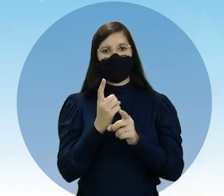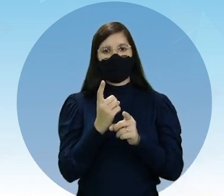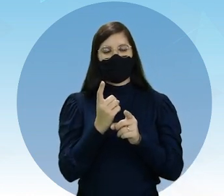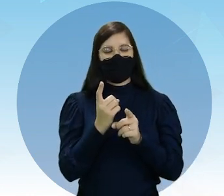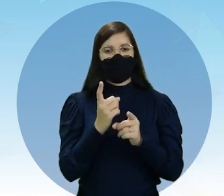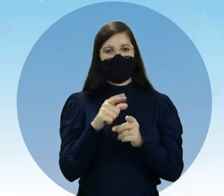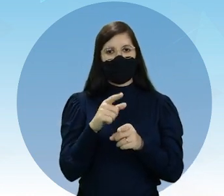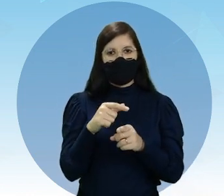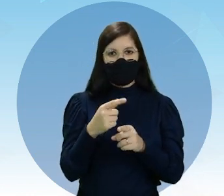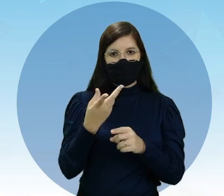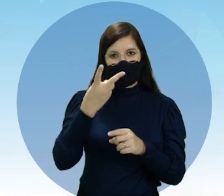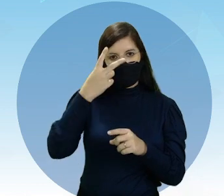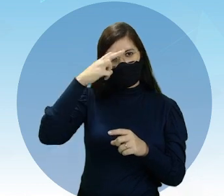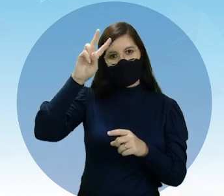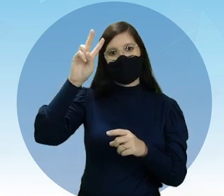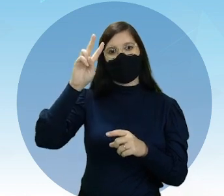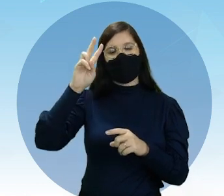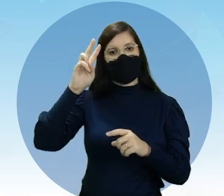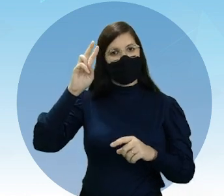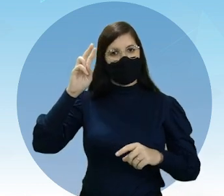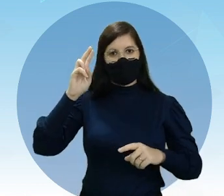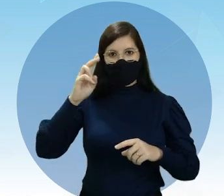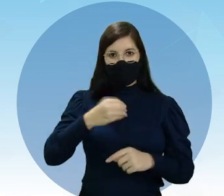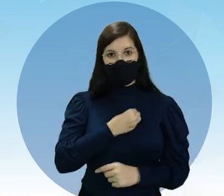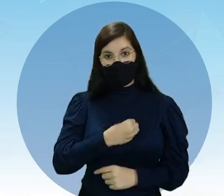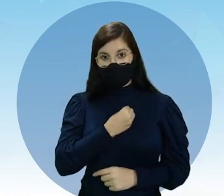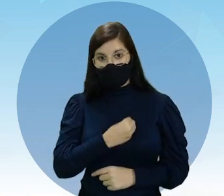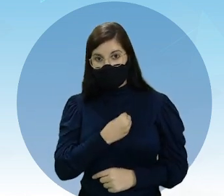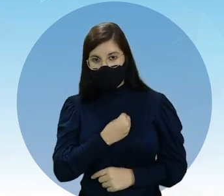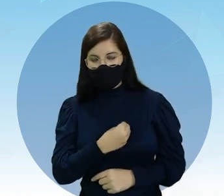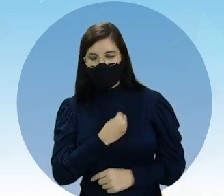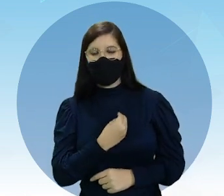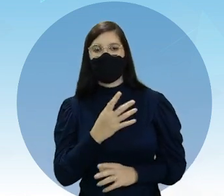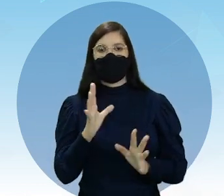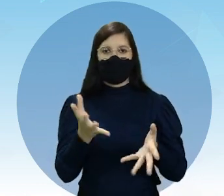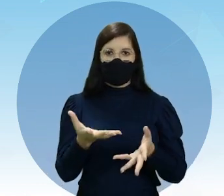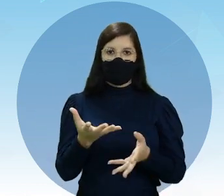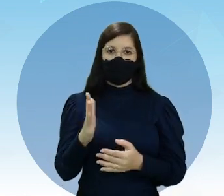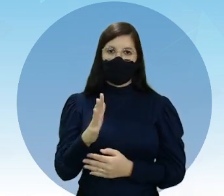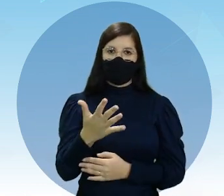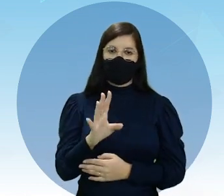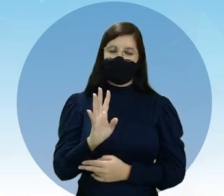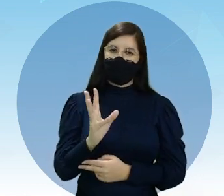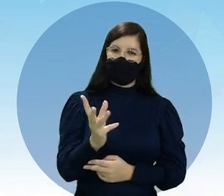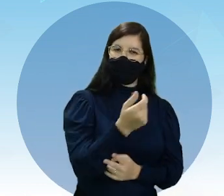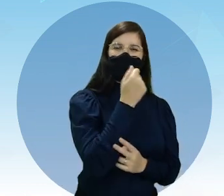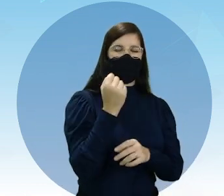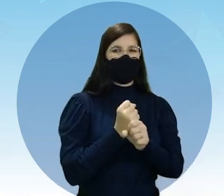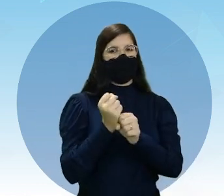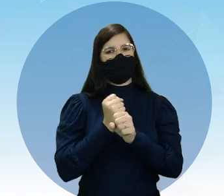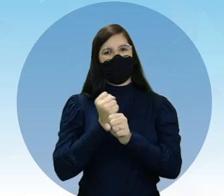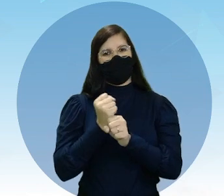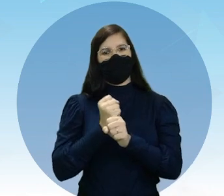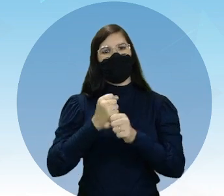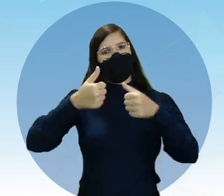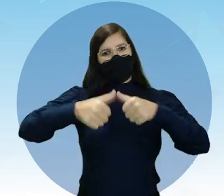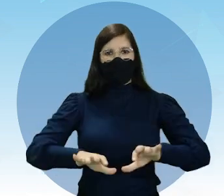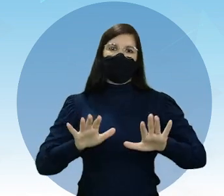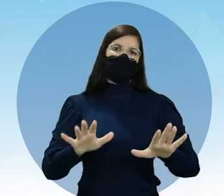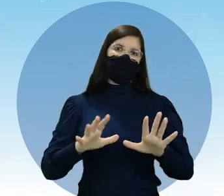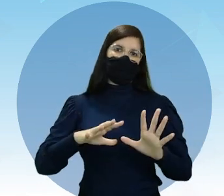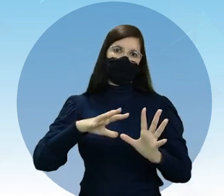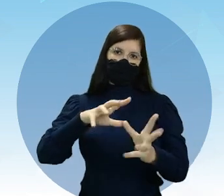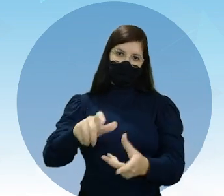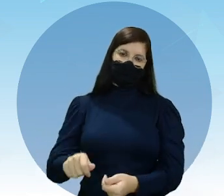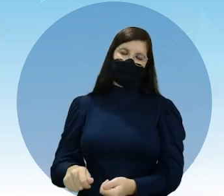na verdade, de um organismo vivo, que viveu há milhares e milhares de anos atrás,